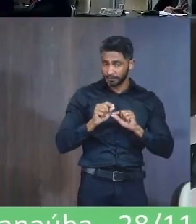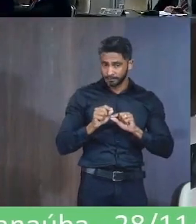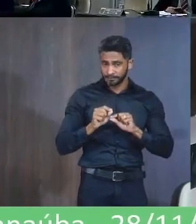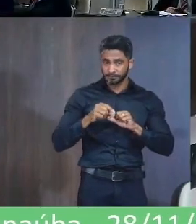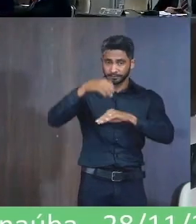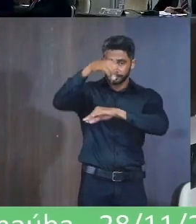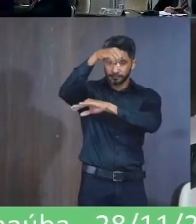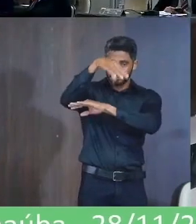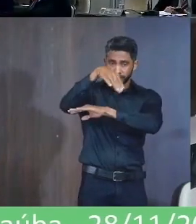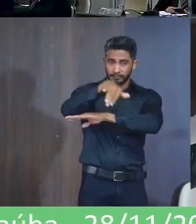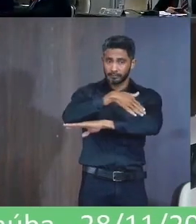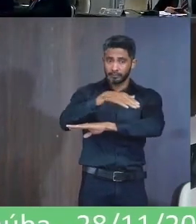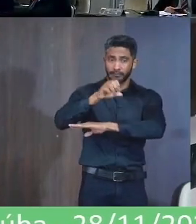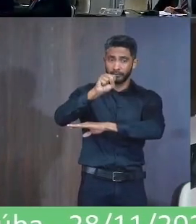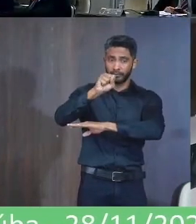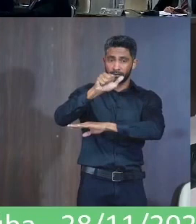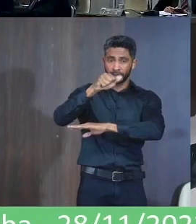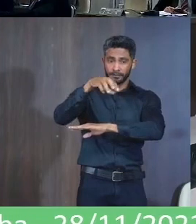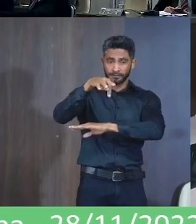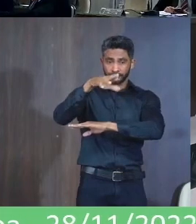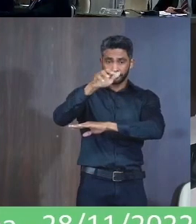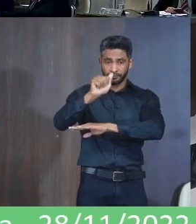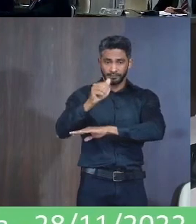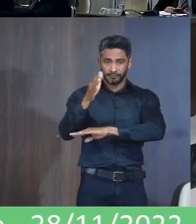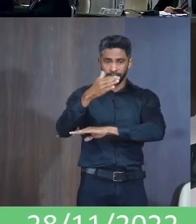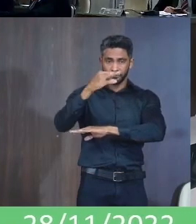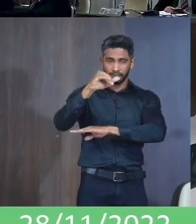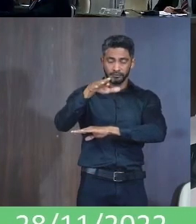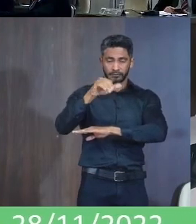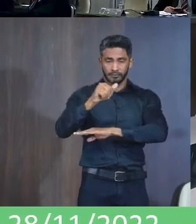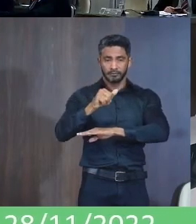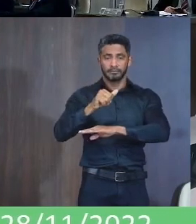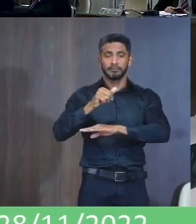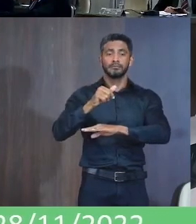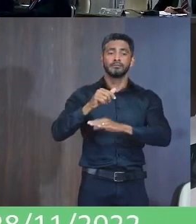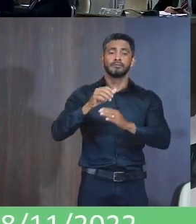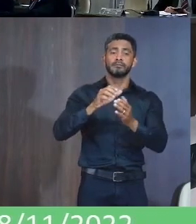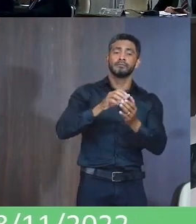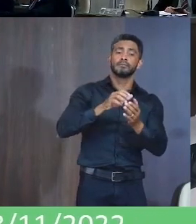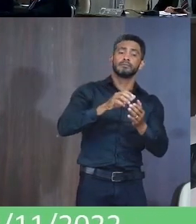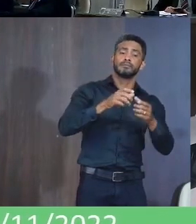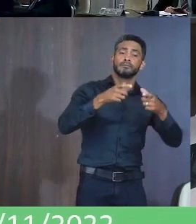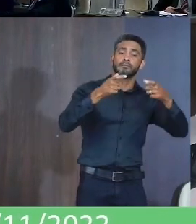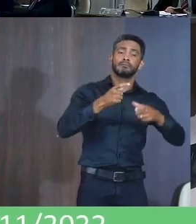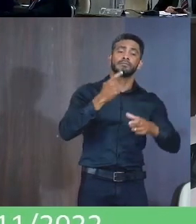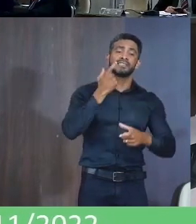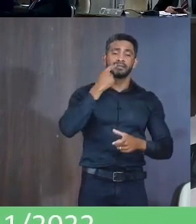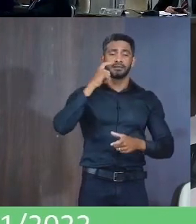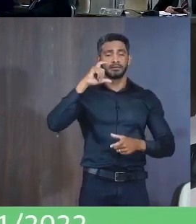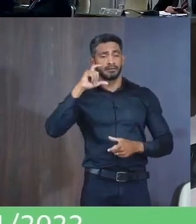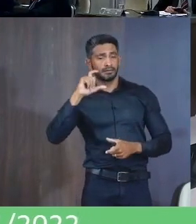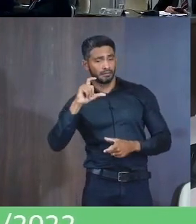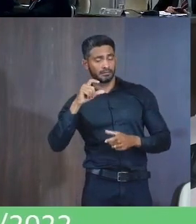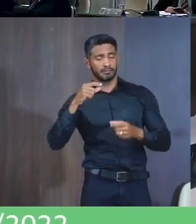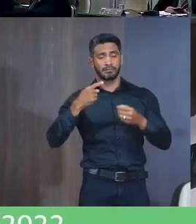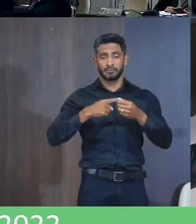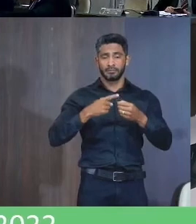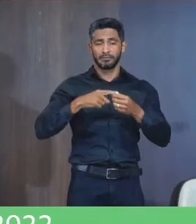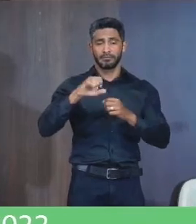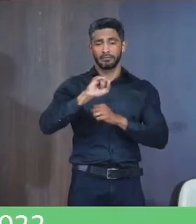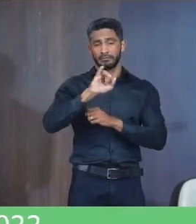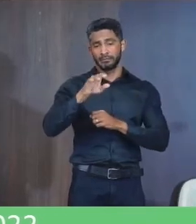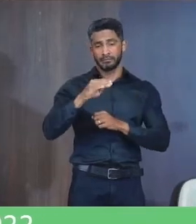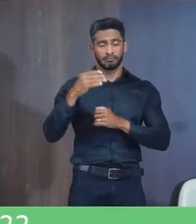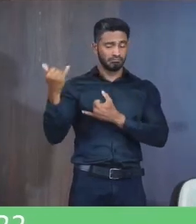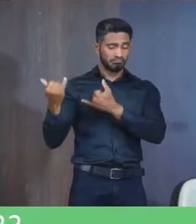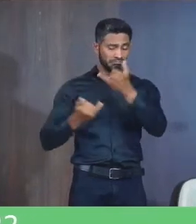iluminação Na rua Santa Cruz Entre os números 226 e 109 No bairro Dente Grande Do município de Janaúba Apresenta esse requerimento Após ser